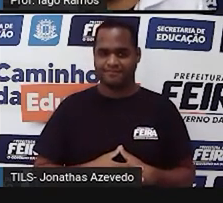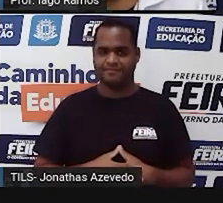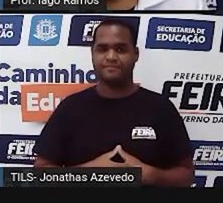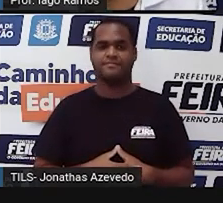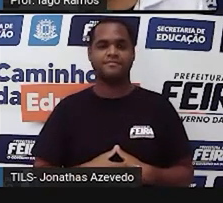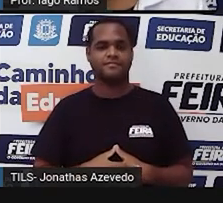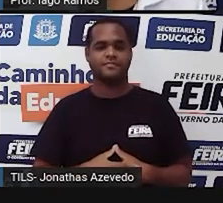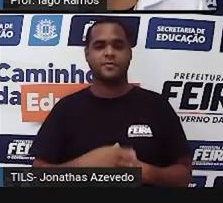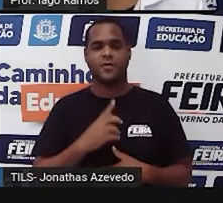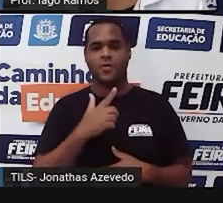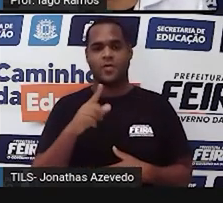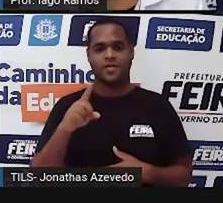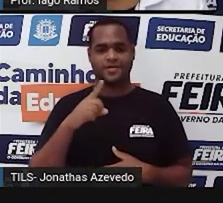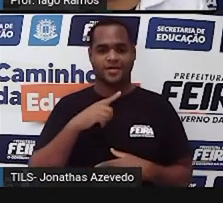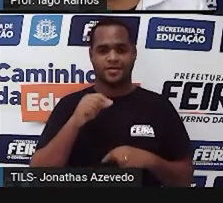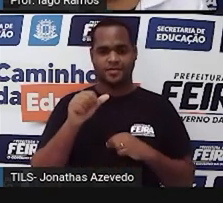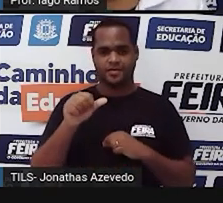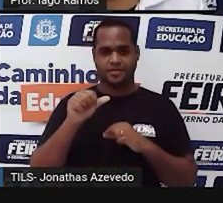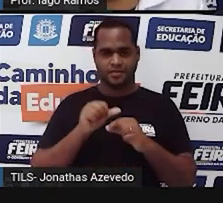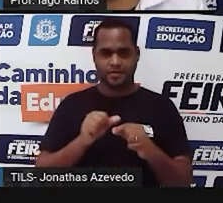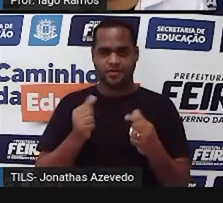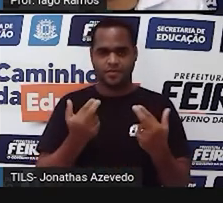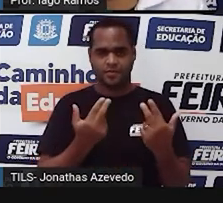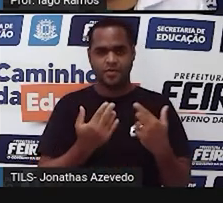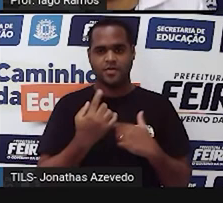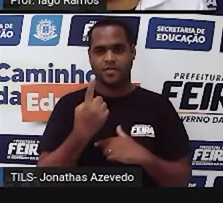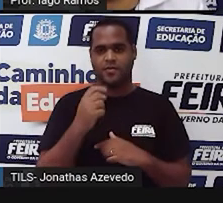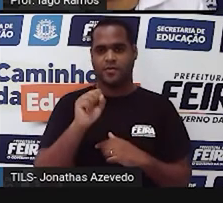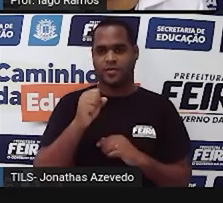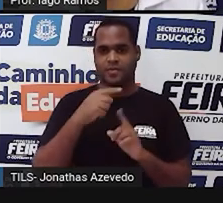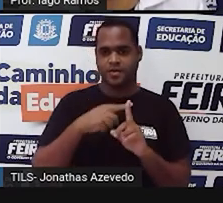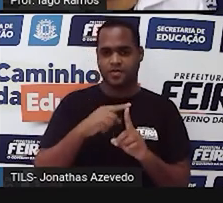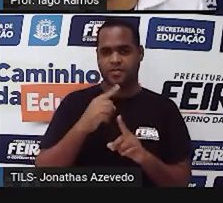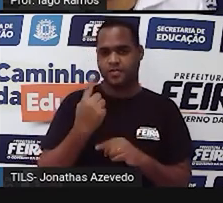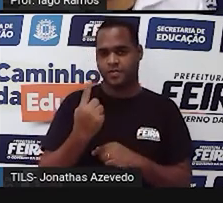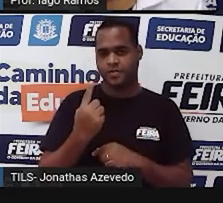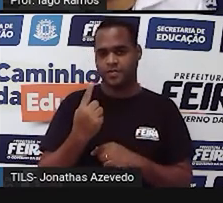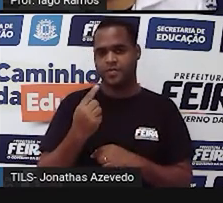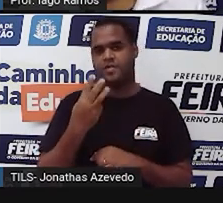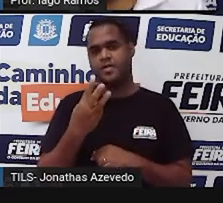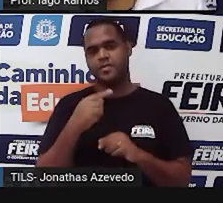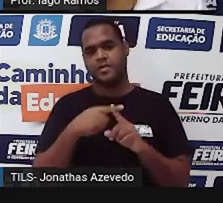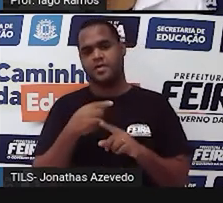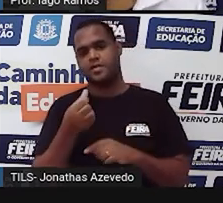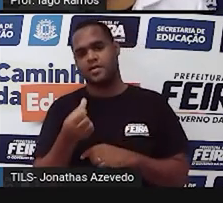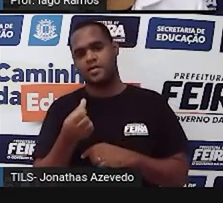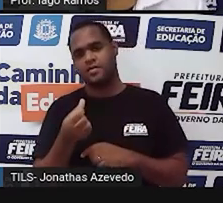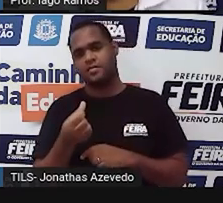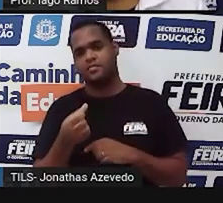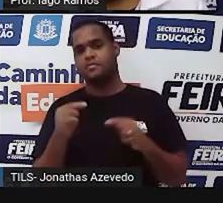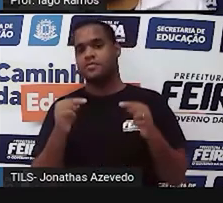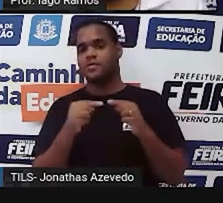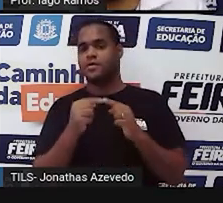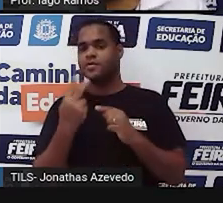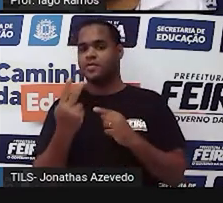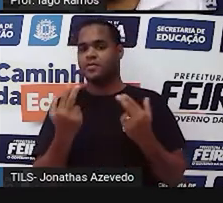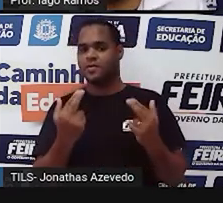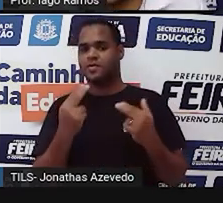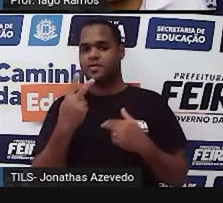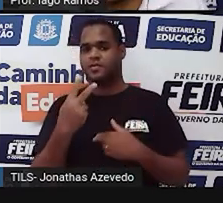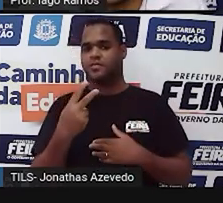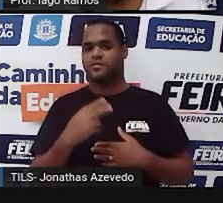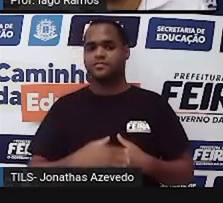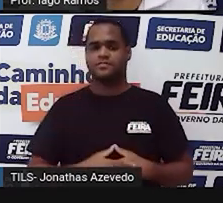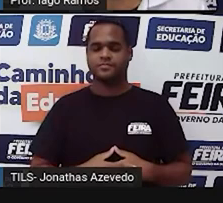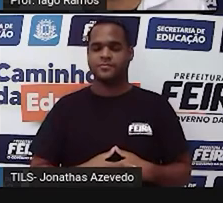E pergunta cinco. Para transformar a igualdade, um mais oito, que é igual a três mais seis, em dois igual a dois, o